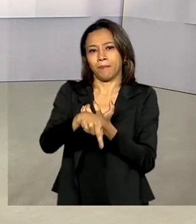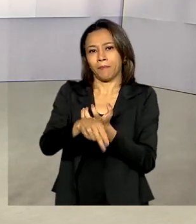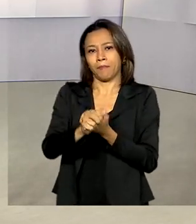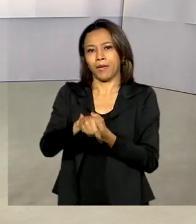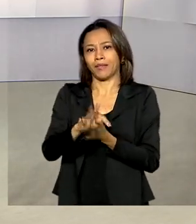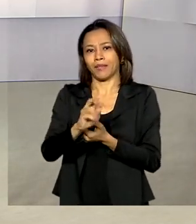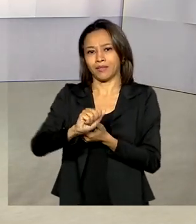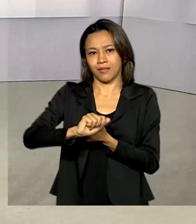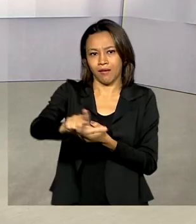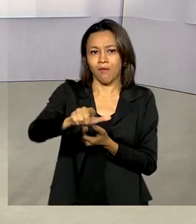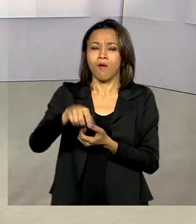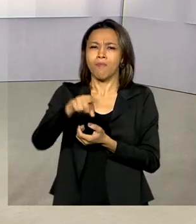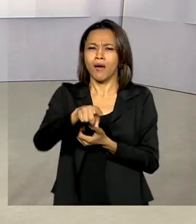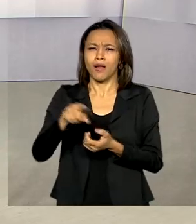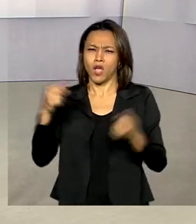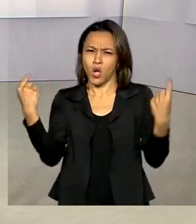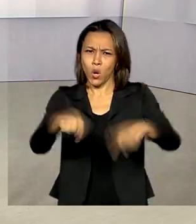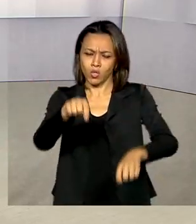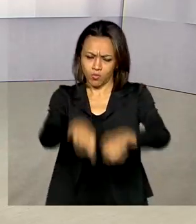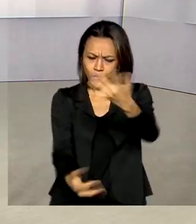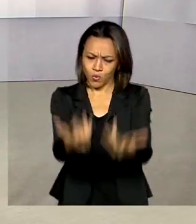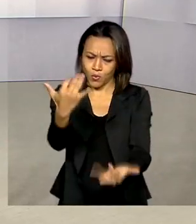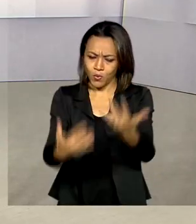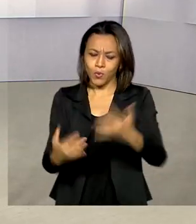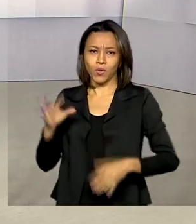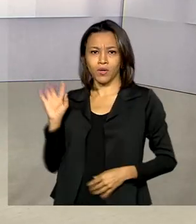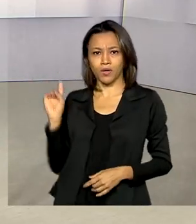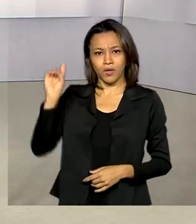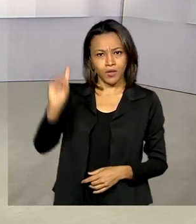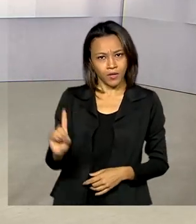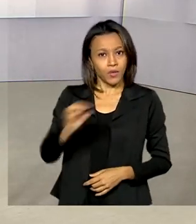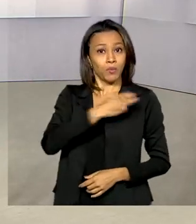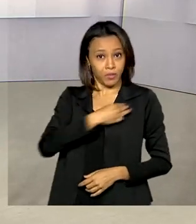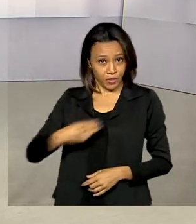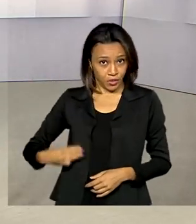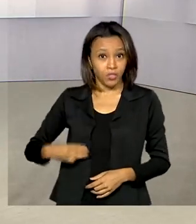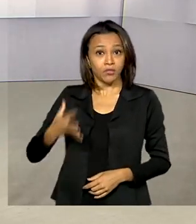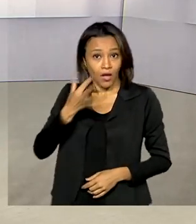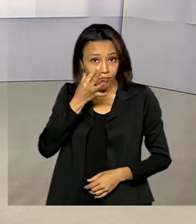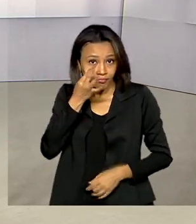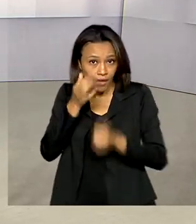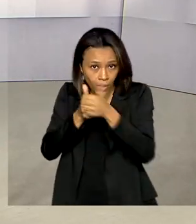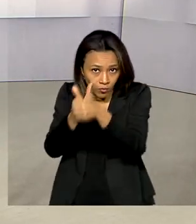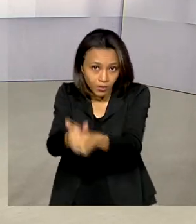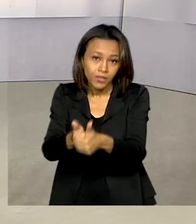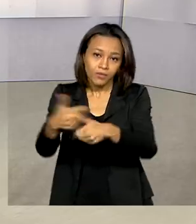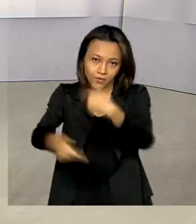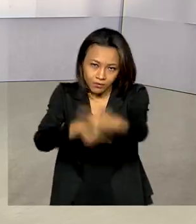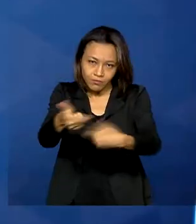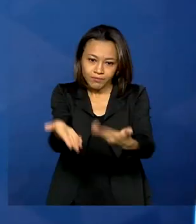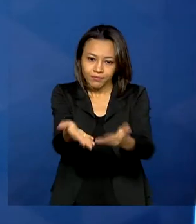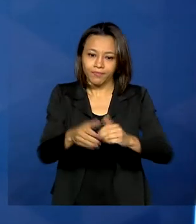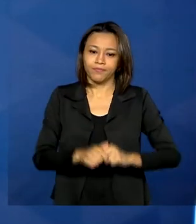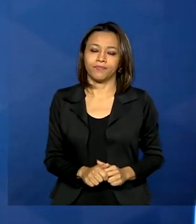região. O ministro do Meio Ambiente, Ricardo Salles, está no Mato Grosso para acompanhar de perto os trabalhos.